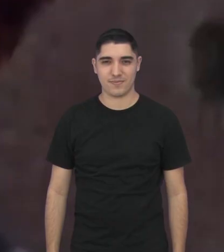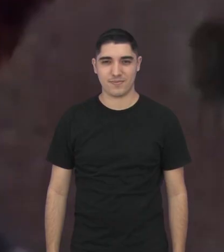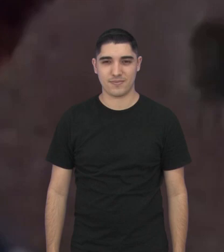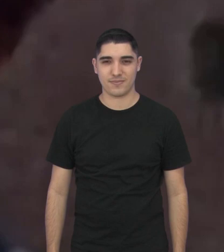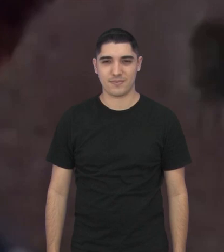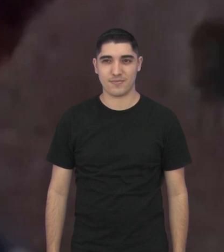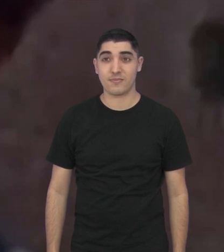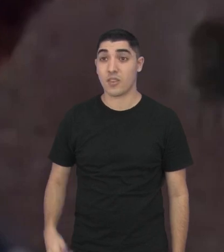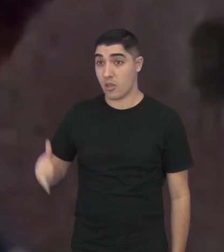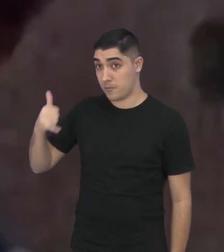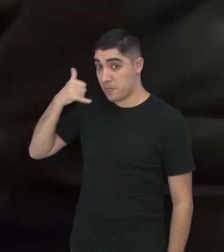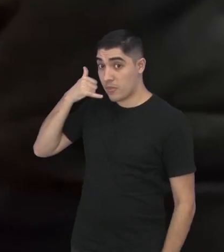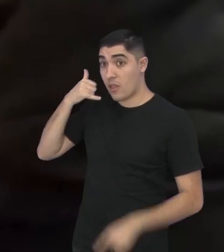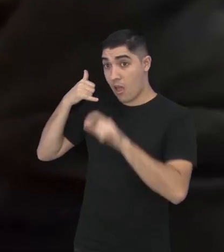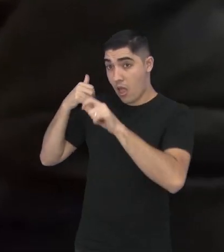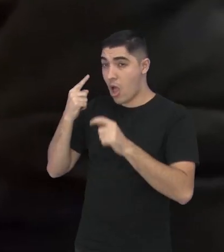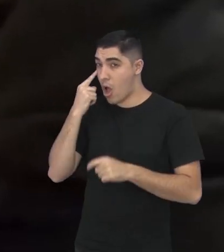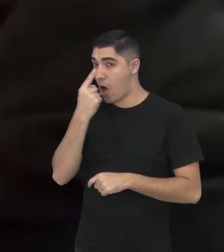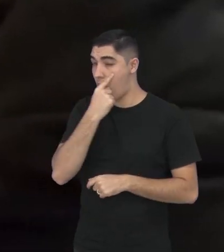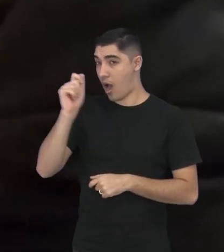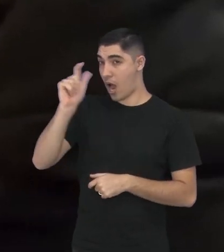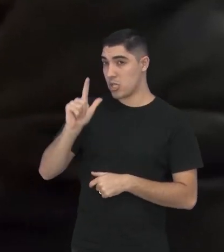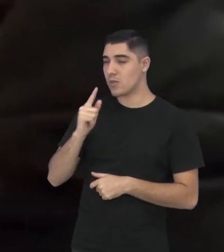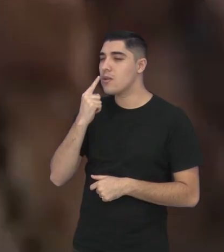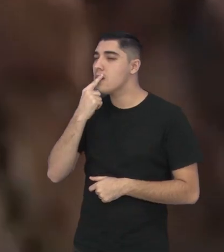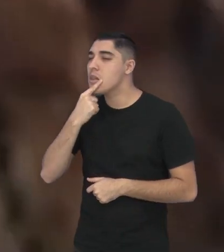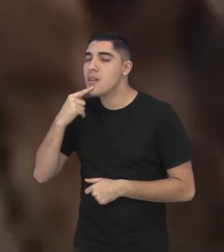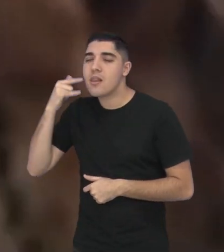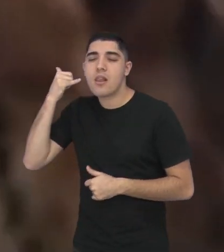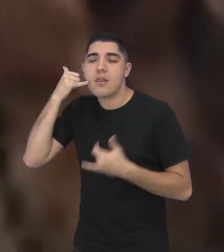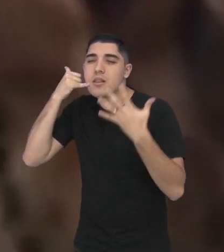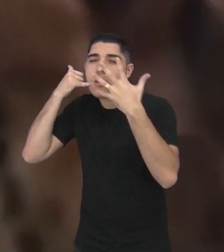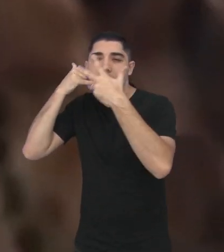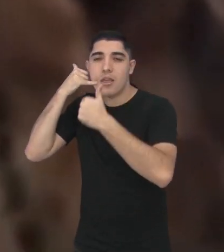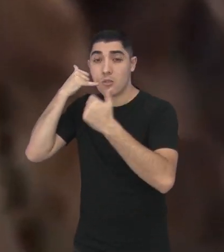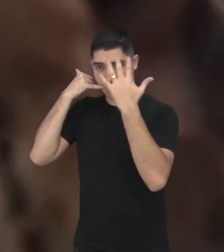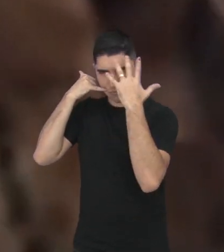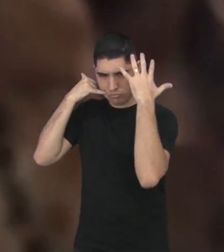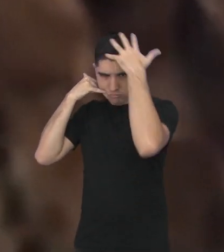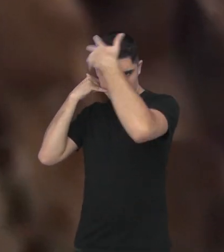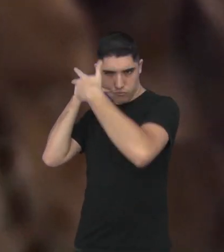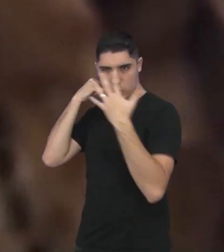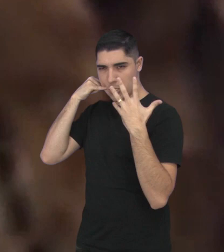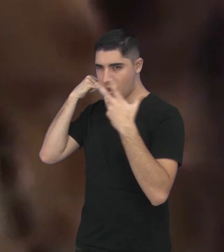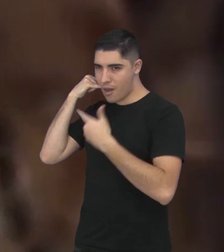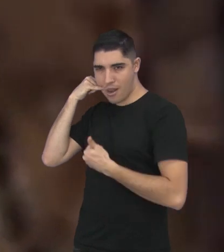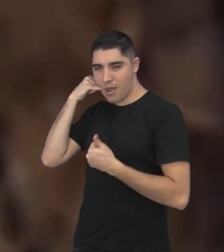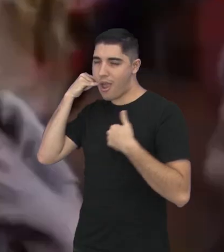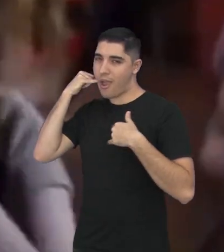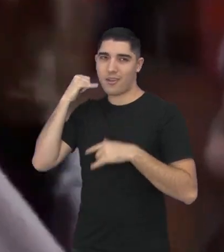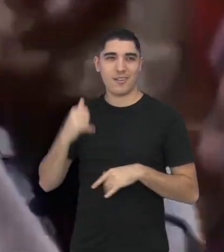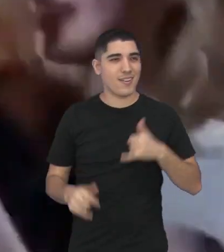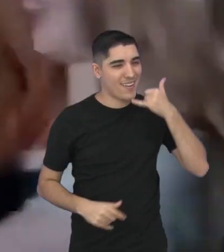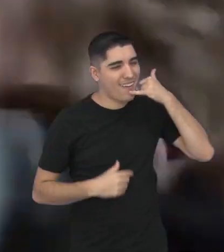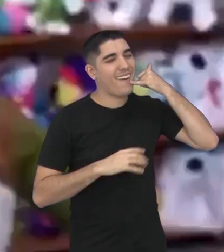Ele tem bonita olhos brilhantes, bonas lindas, brilhantes, rirante, Eu amo.